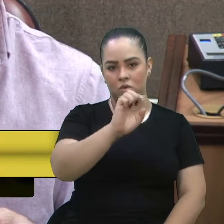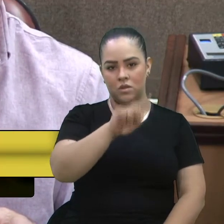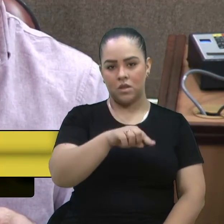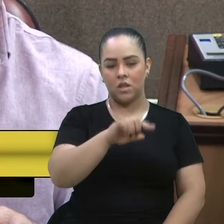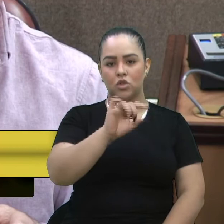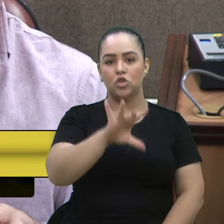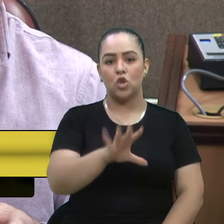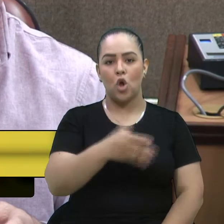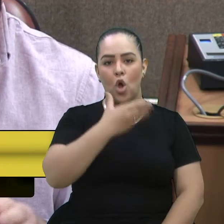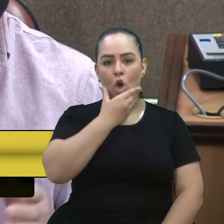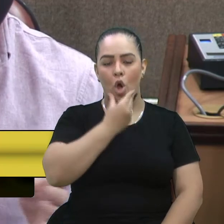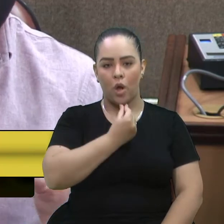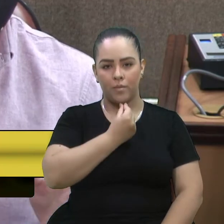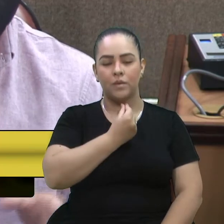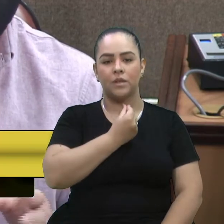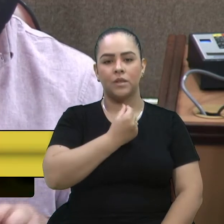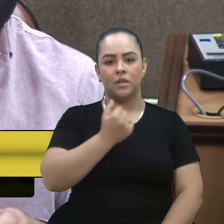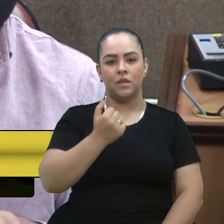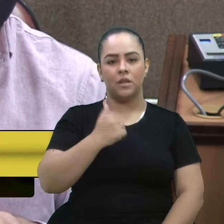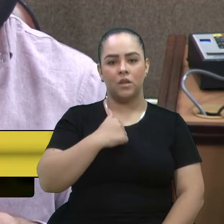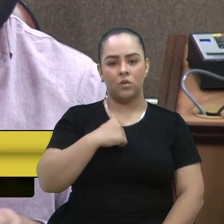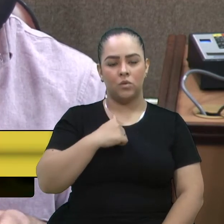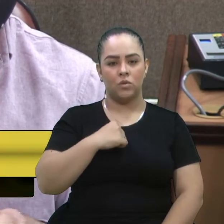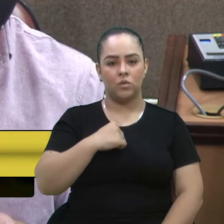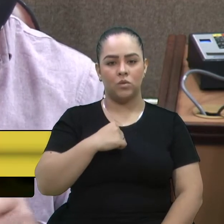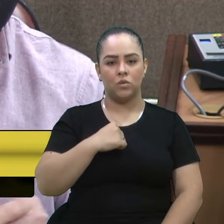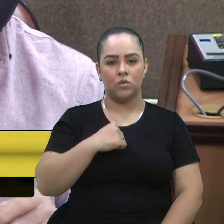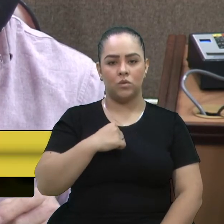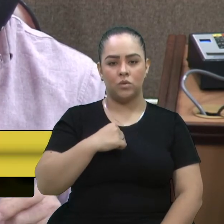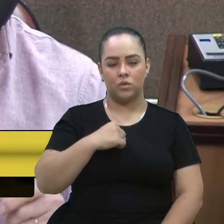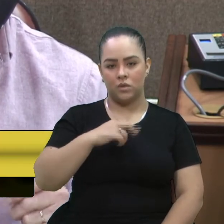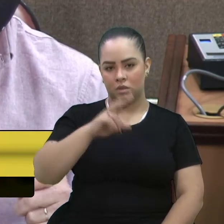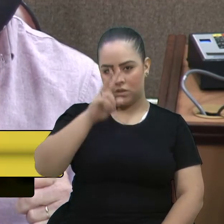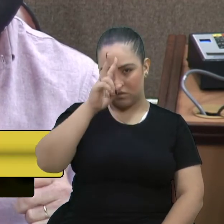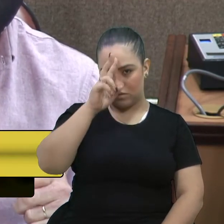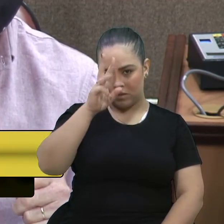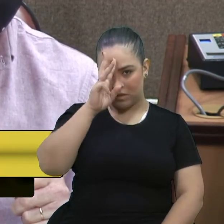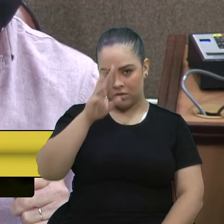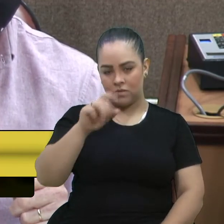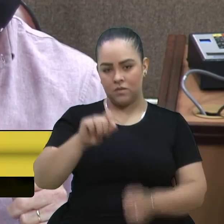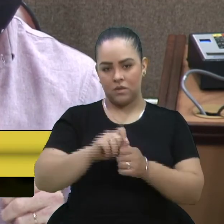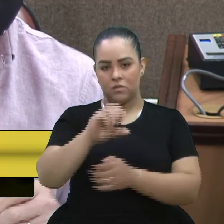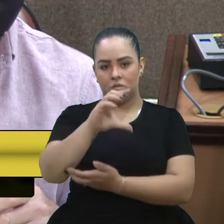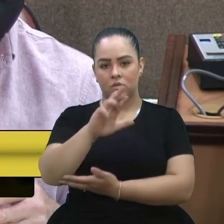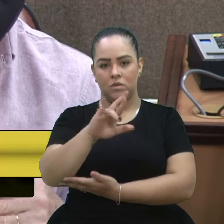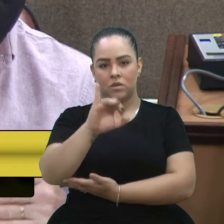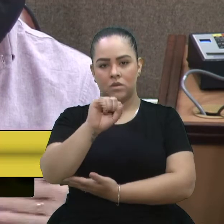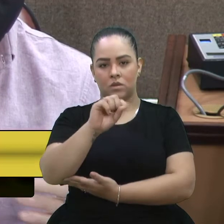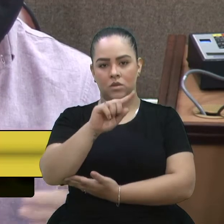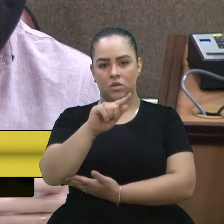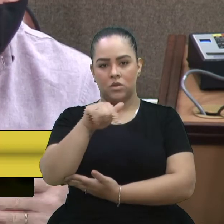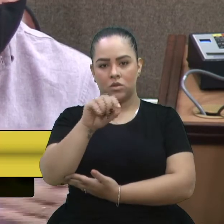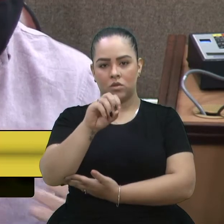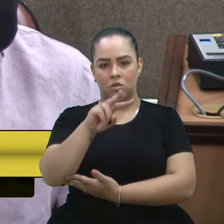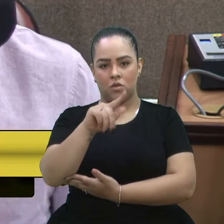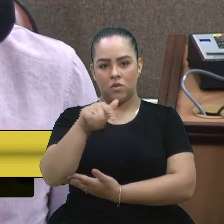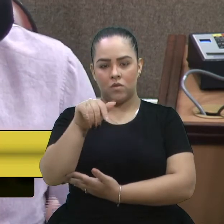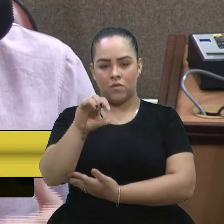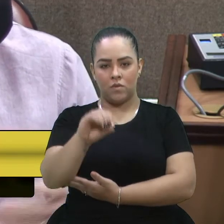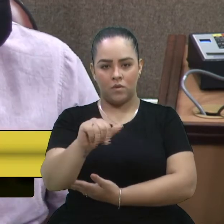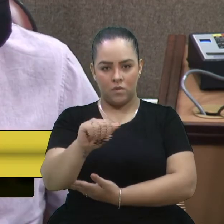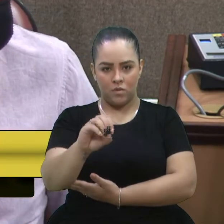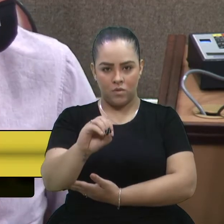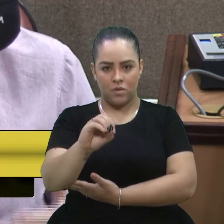tive... E o segundo e terceiro ano do segundo grau eu fiz no Cristóvão. Então, a cidade realmente era